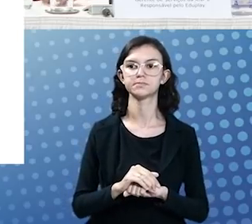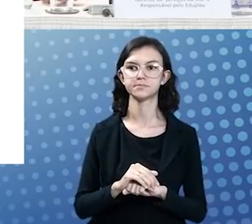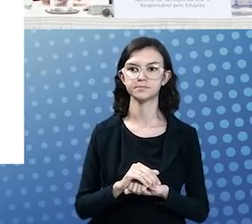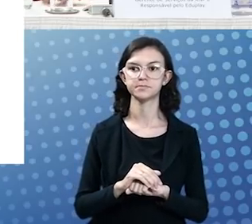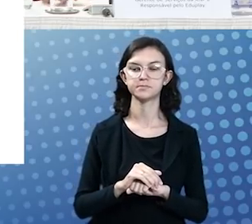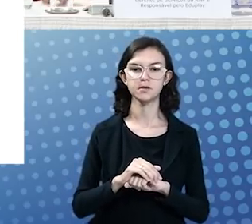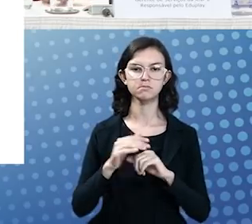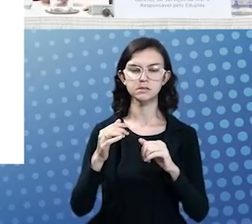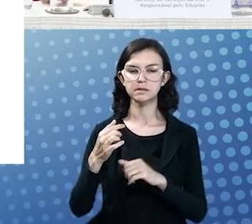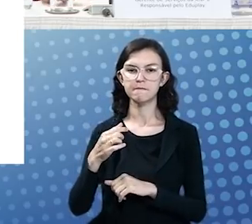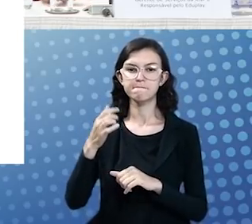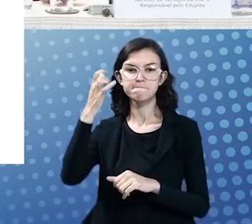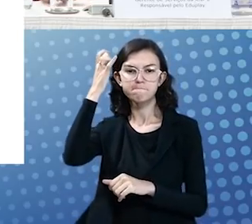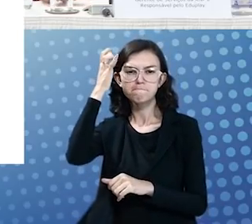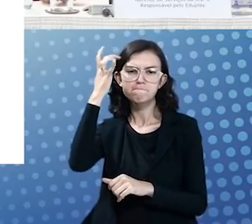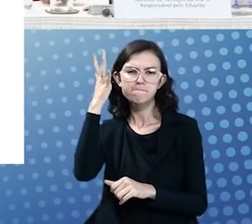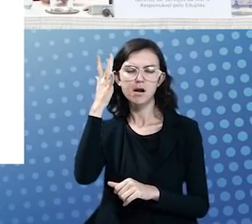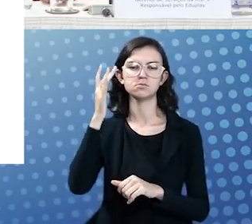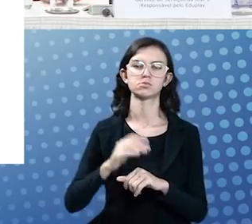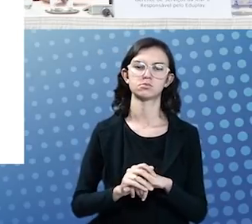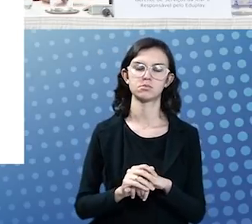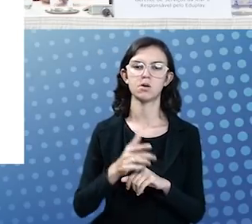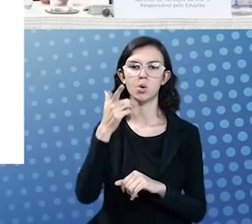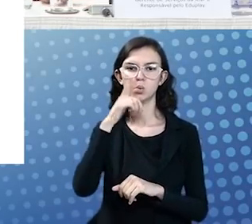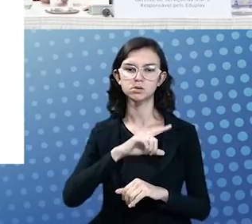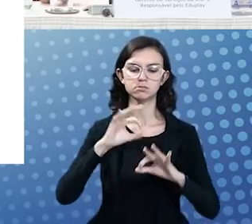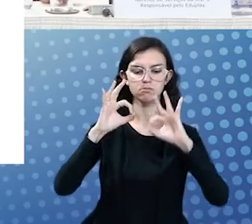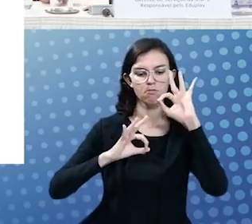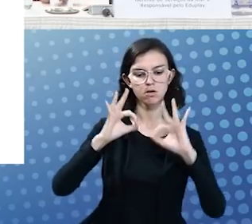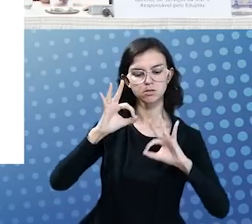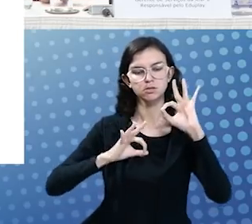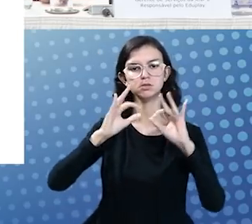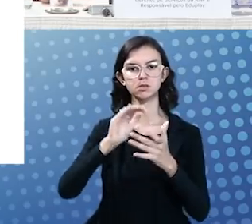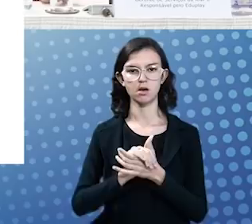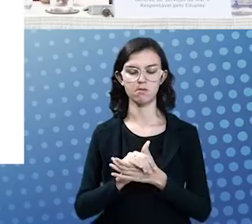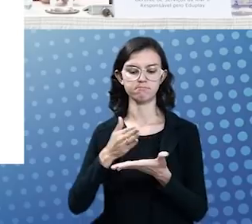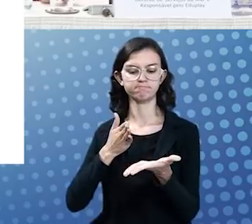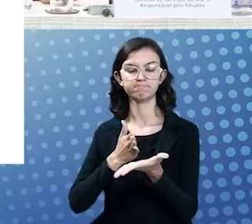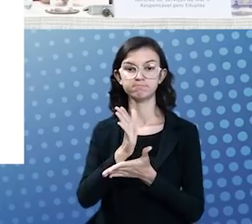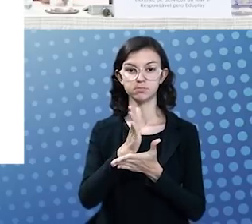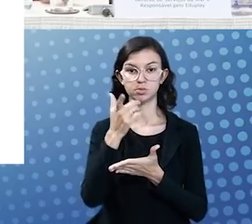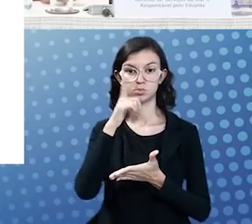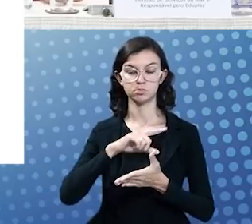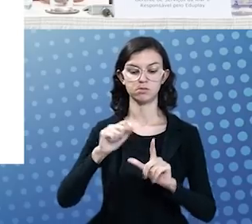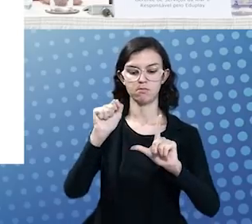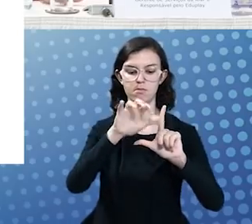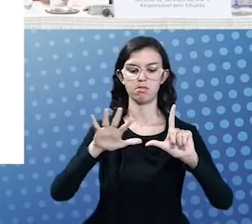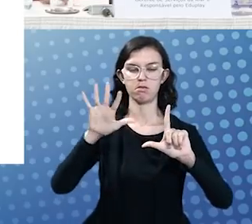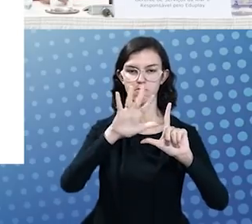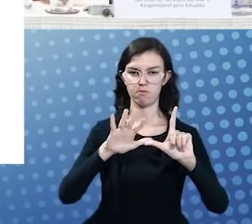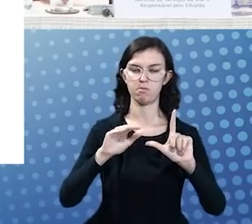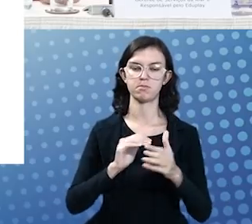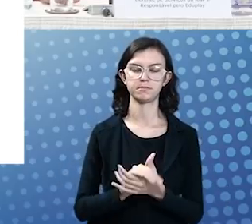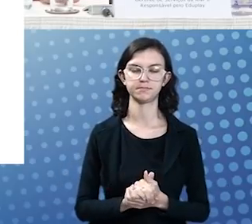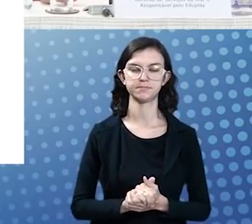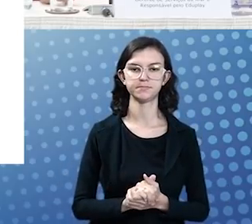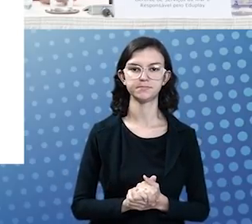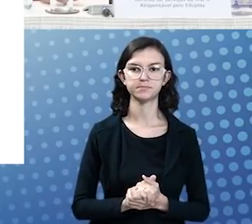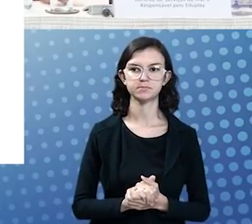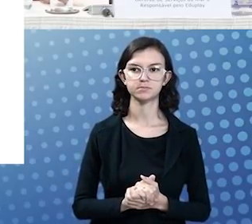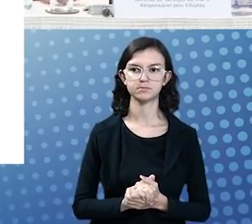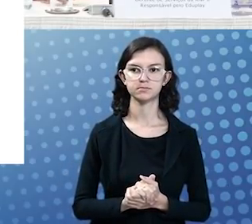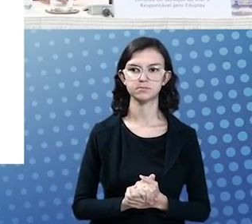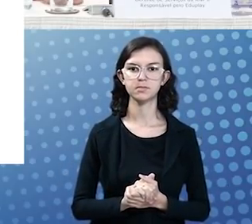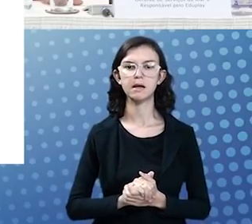Então, isso, como o secretário Wagner já colocou, isso facilita e organiza